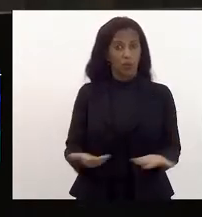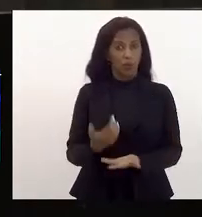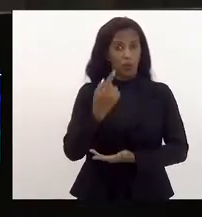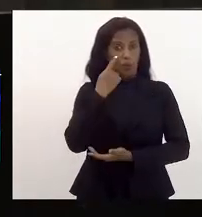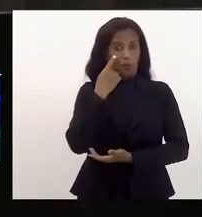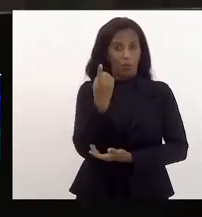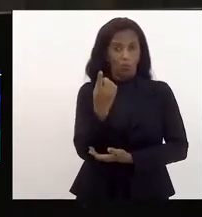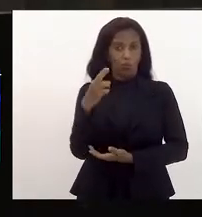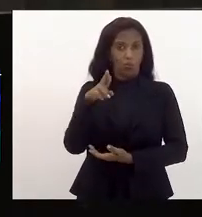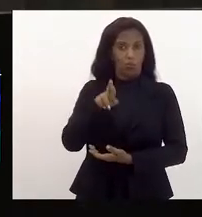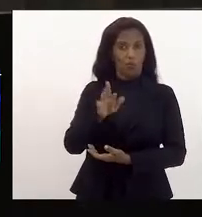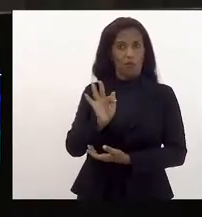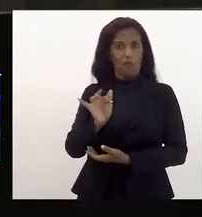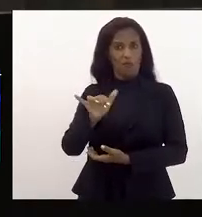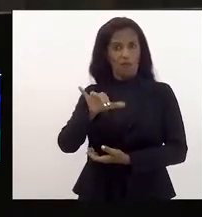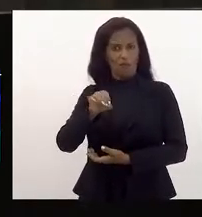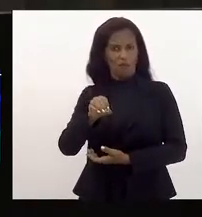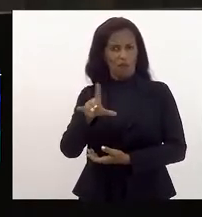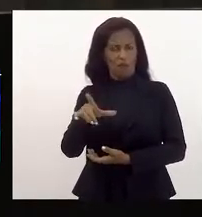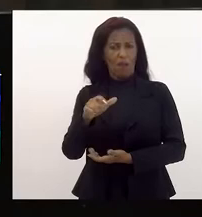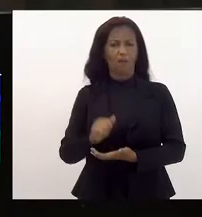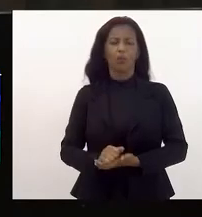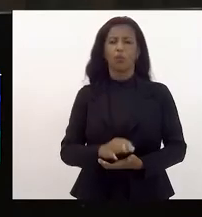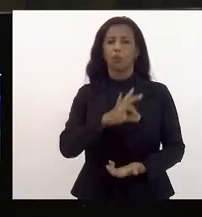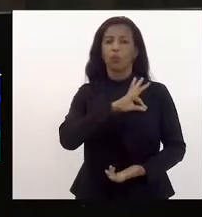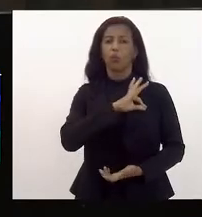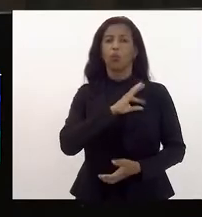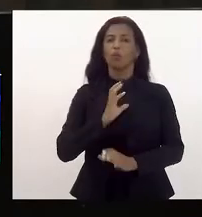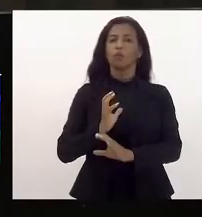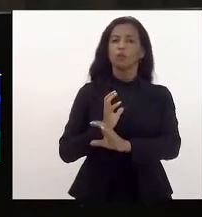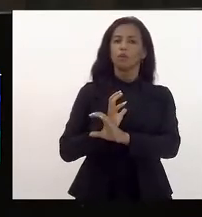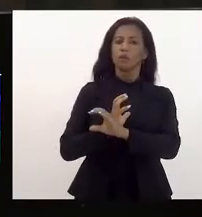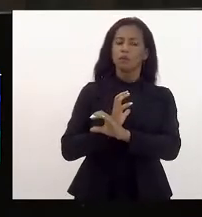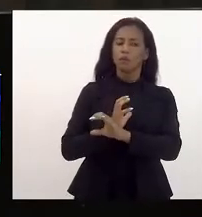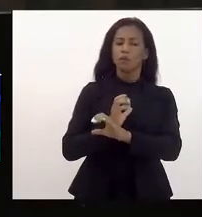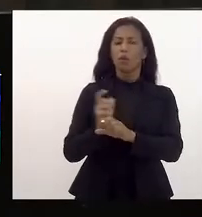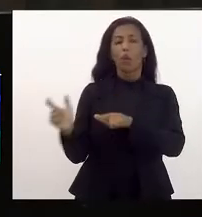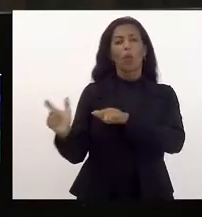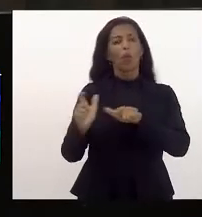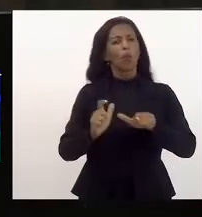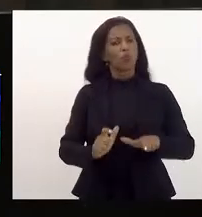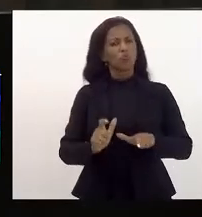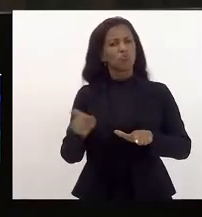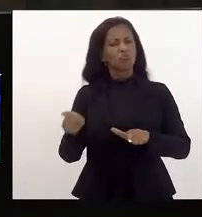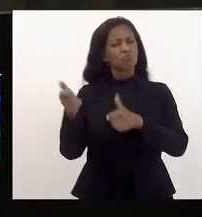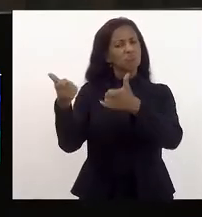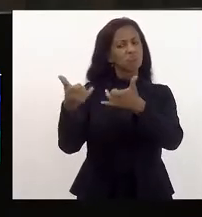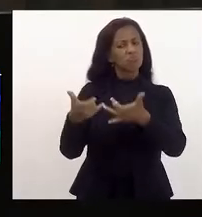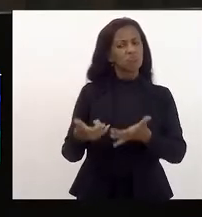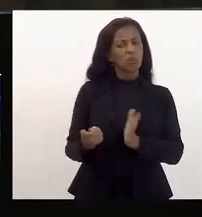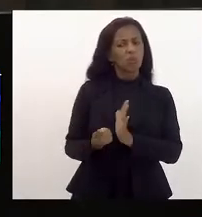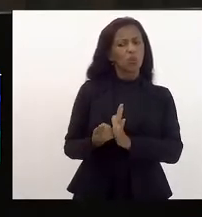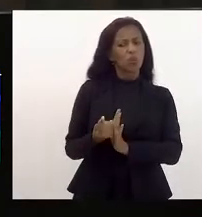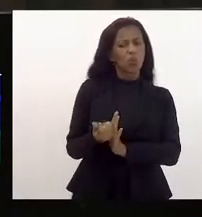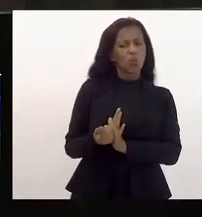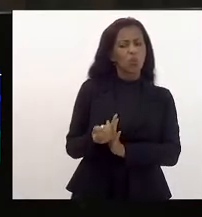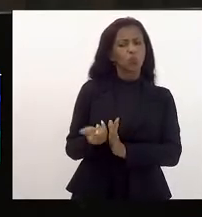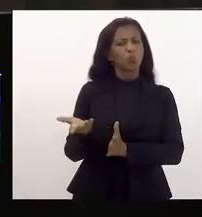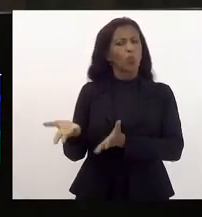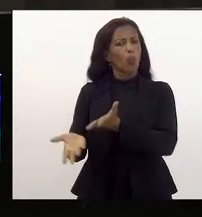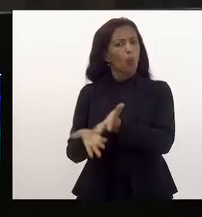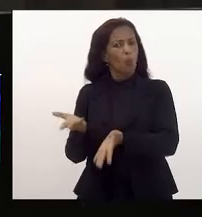doutor Fábio Neira, da Coligação de Policiais Civis, onde ele diz que o custo do cuidado